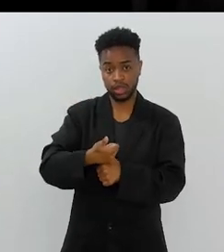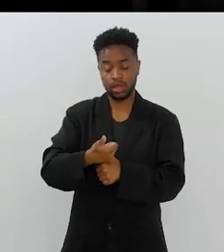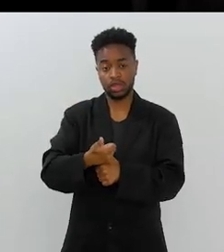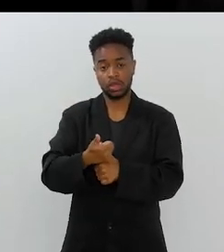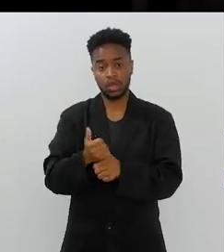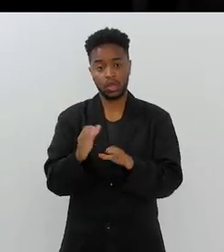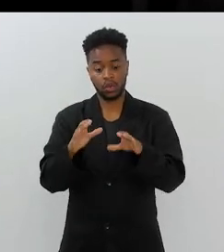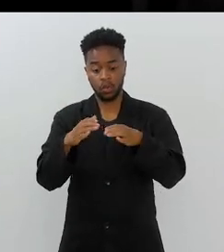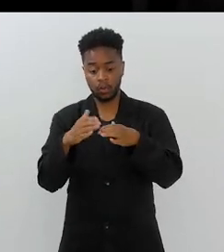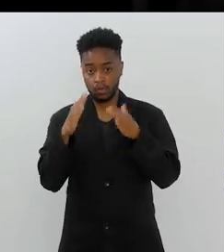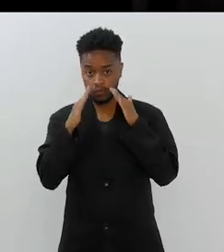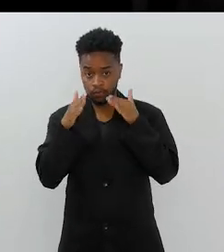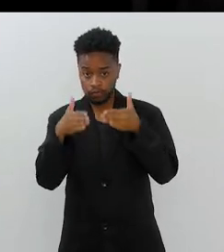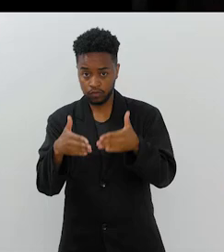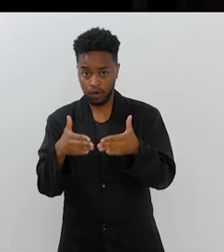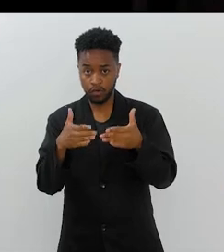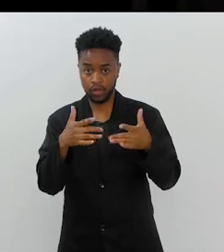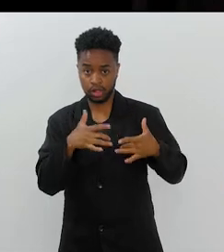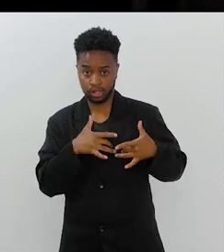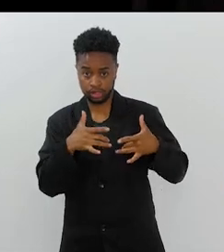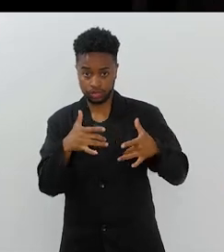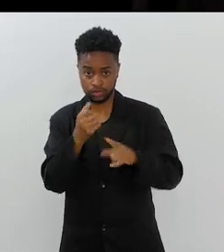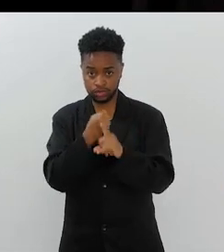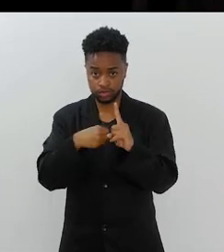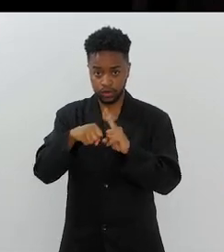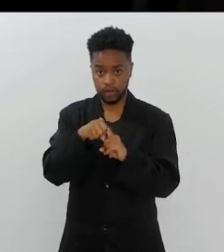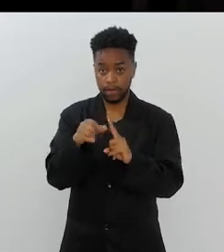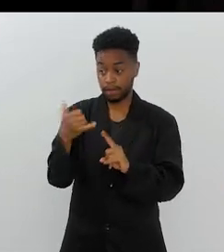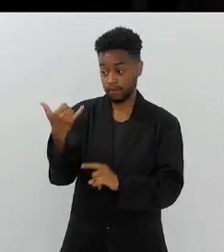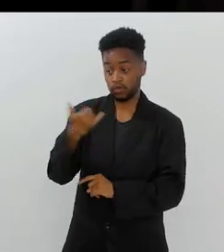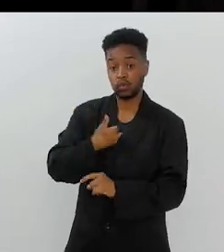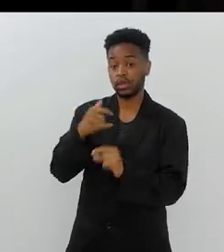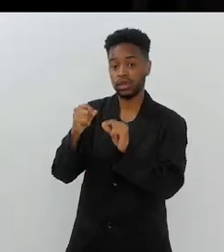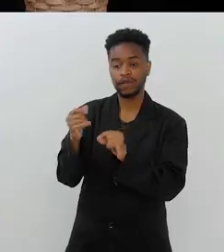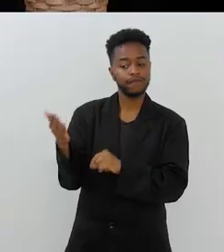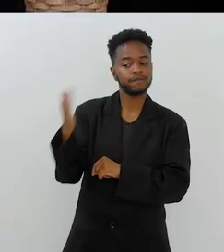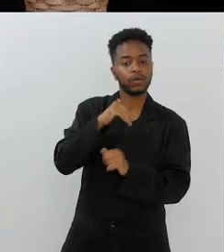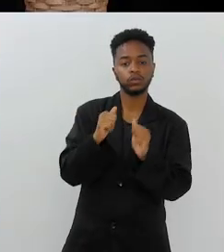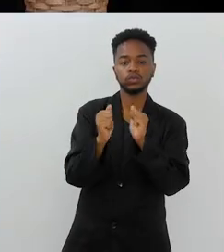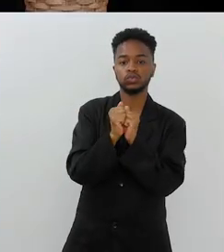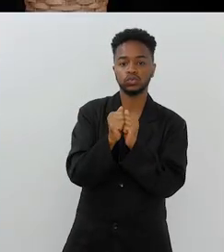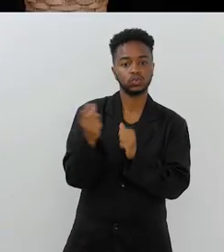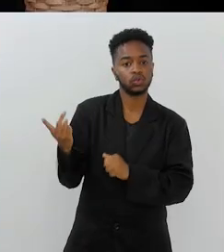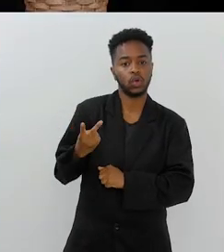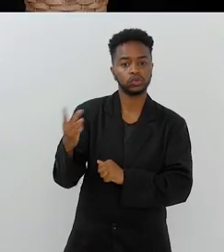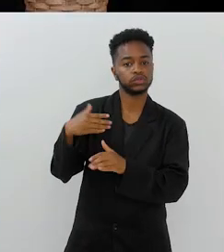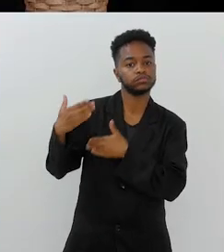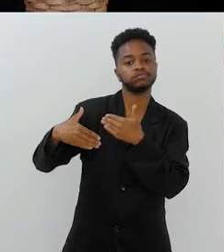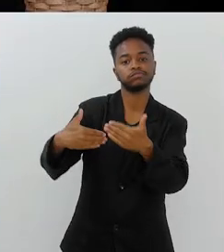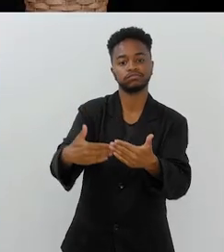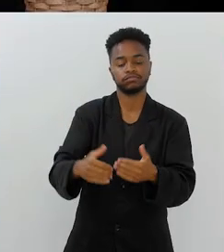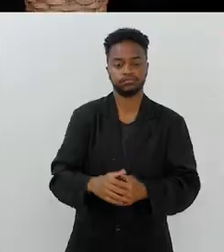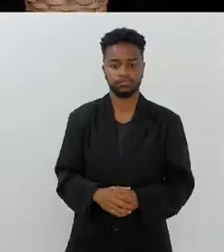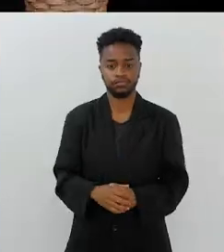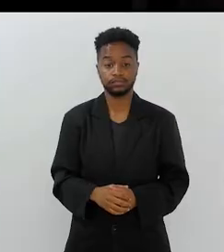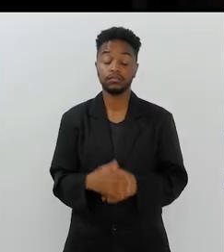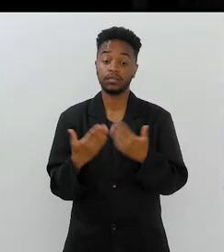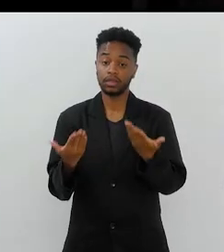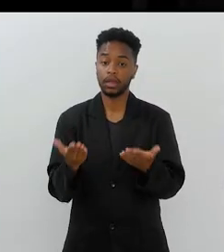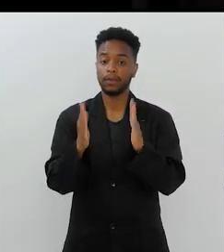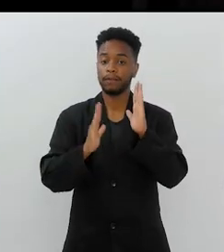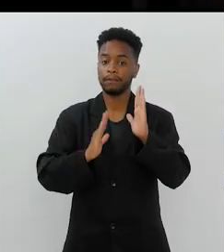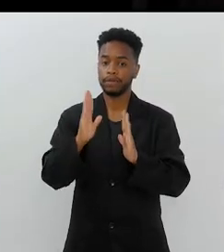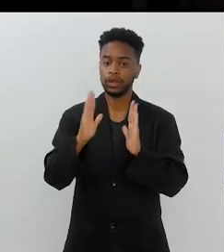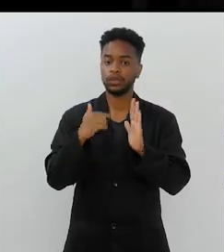Vicariato da Caridade Social, ele falou, Tânia, você vem comigo. E aí fomos nós dois para assumir esse trabalho. Diante